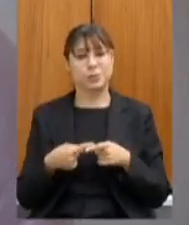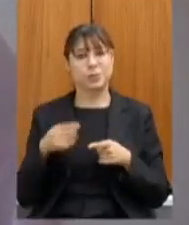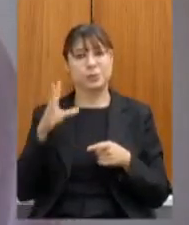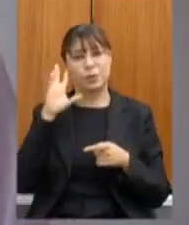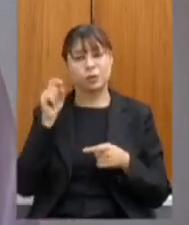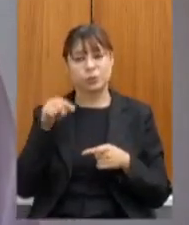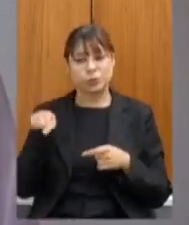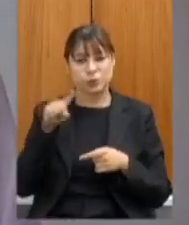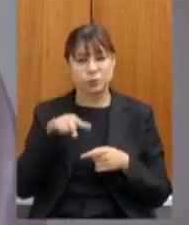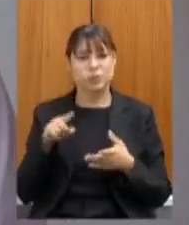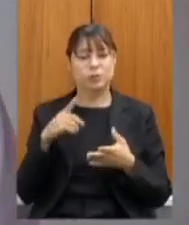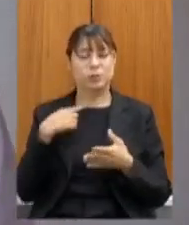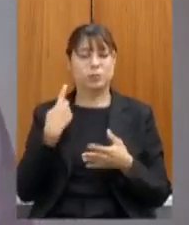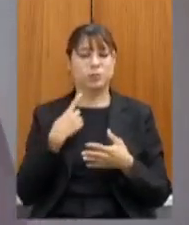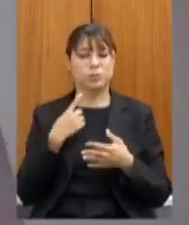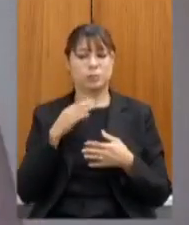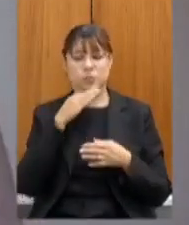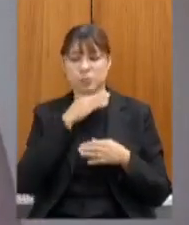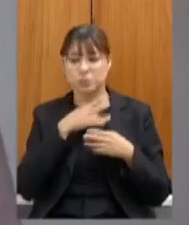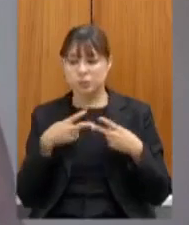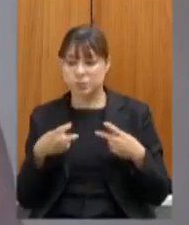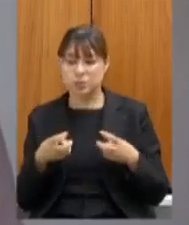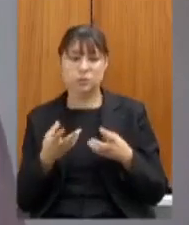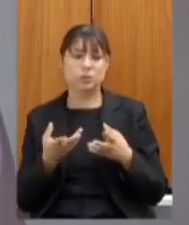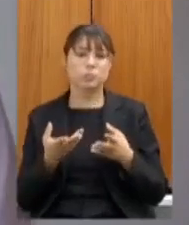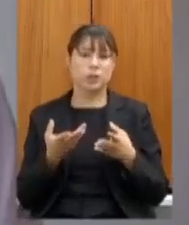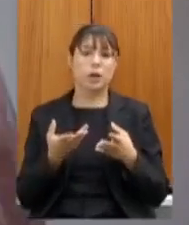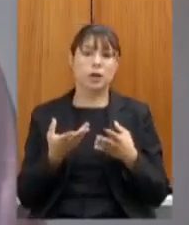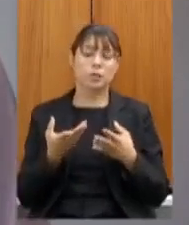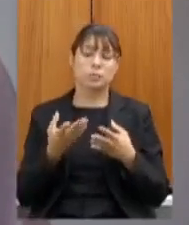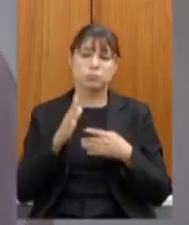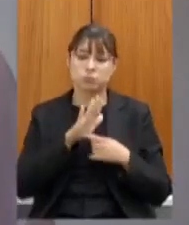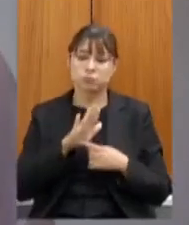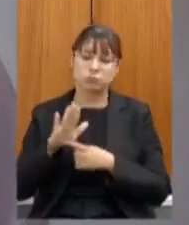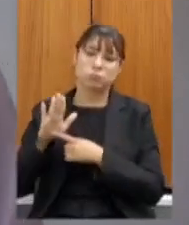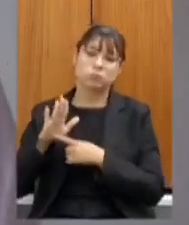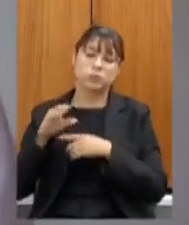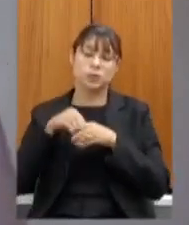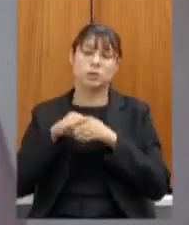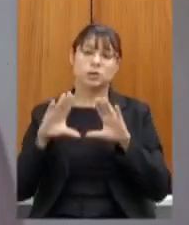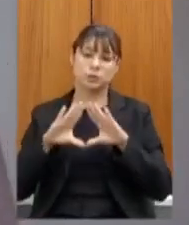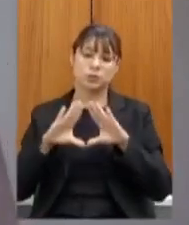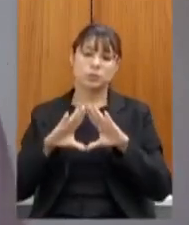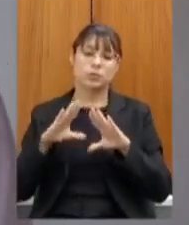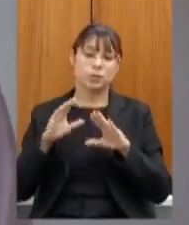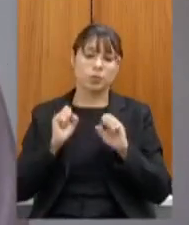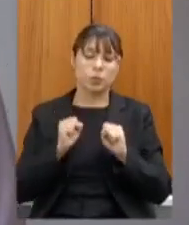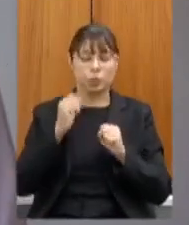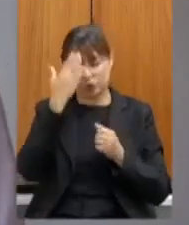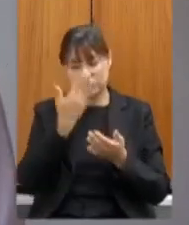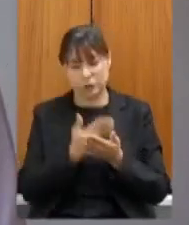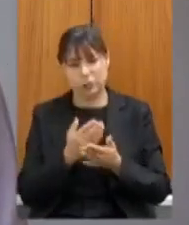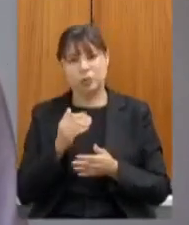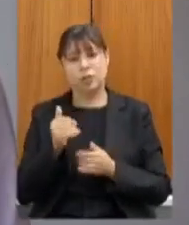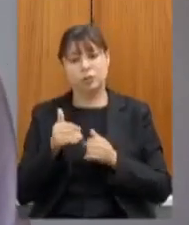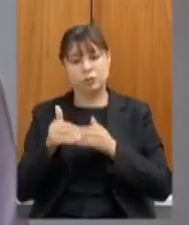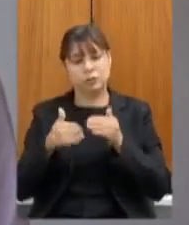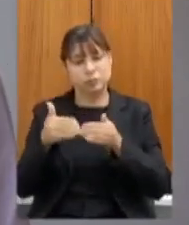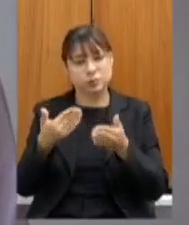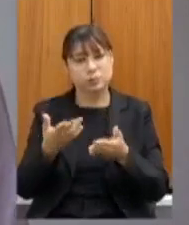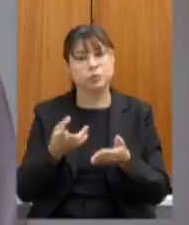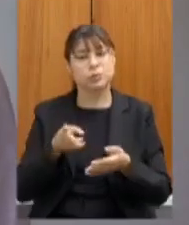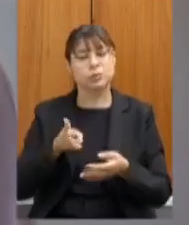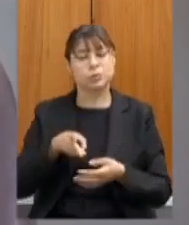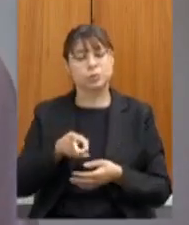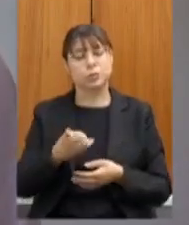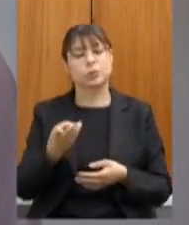vocês gera na casa também uma confiança de que nos próximos momentos a gente vai dar um bom encaminhamento a isso como foi